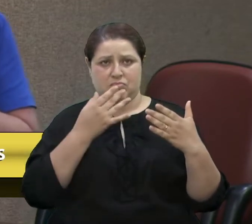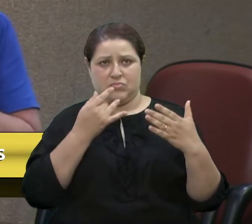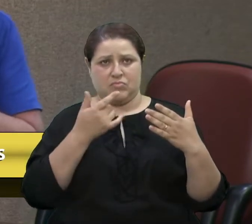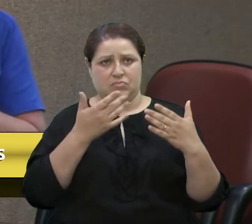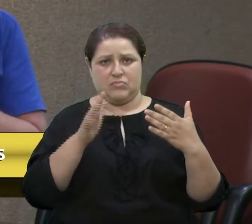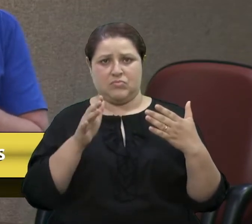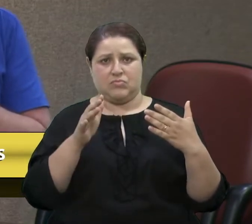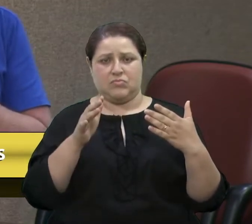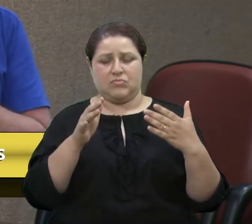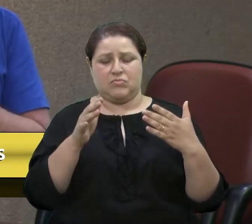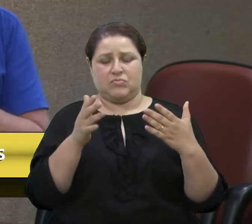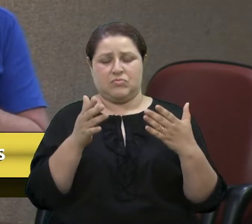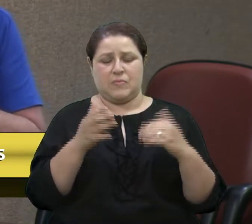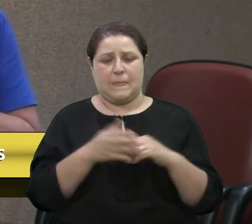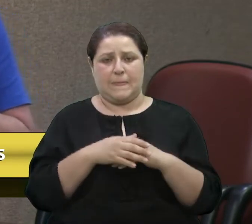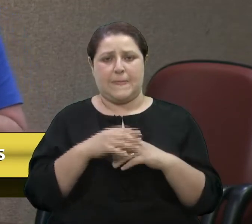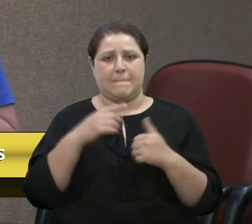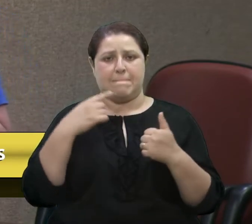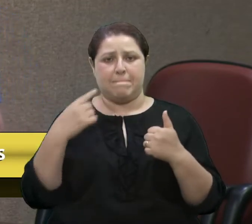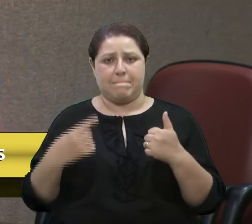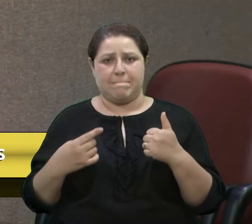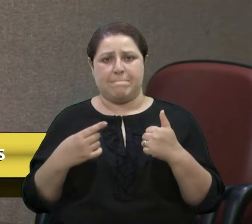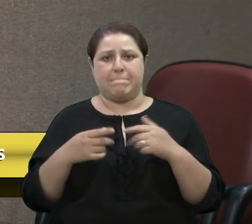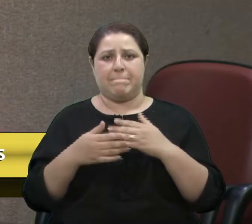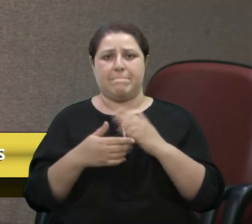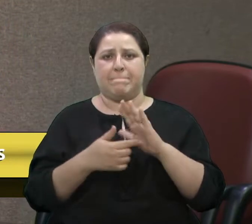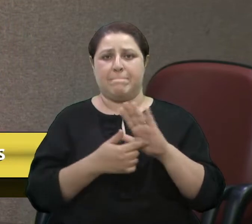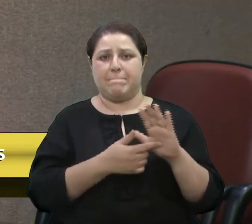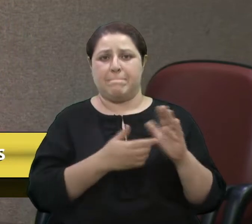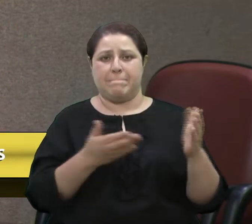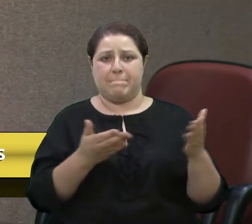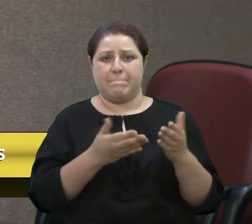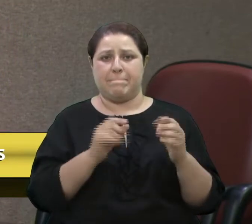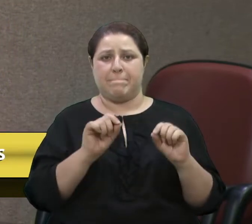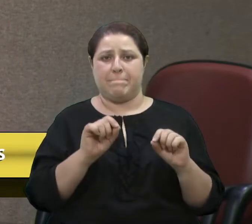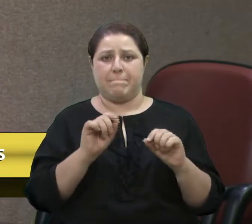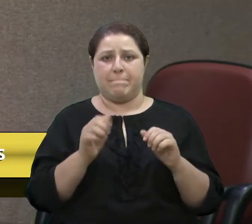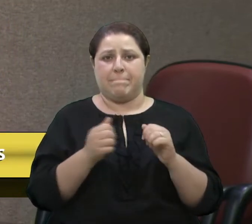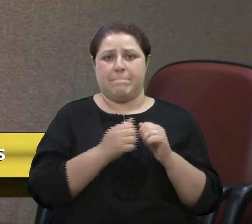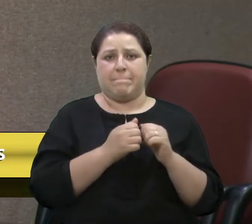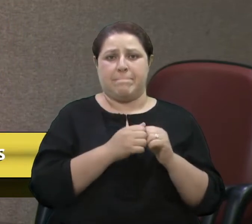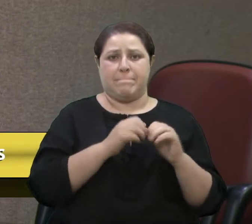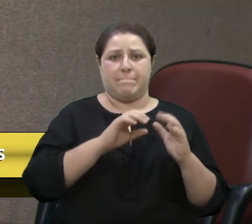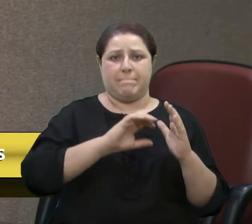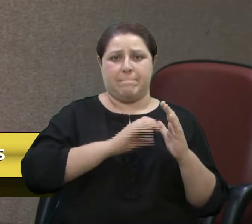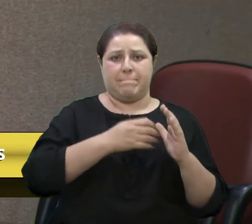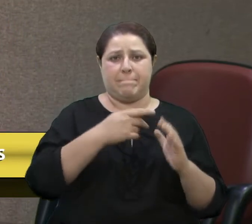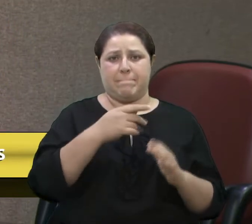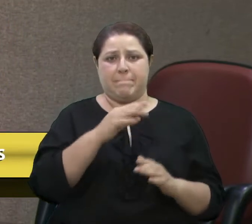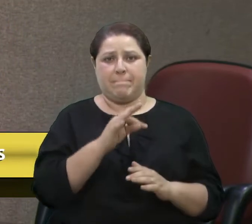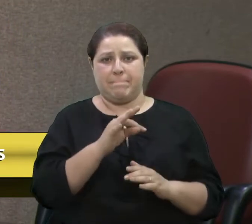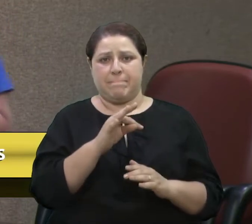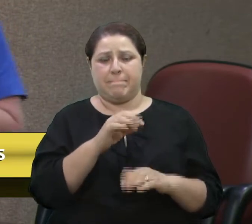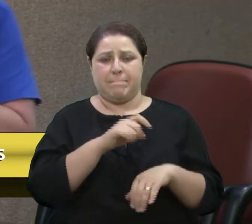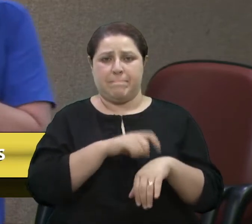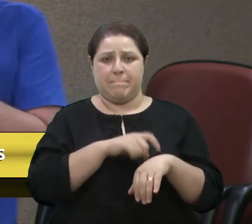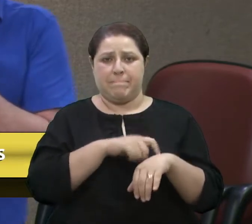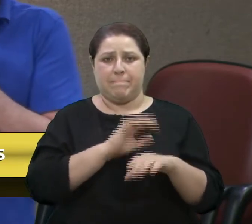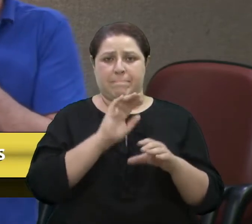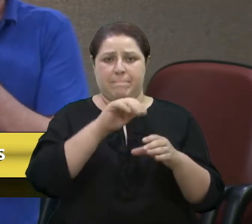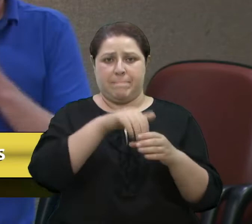a palavra na boca de ninguém. Denise vai revelar hoje quem estará ao lado do PT na corrida eleitoral. A minha